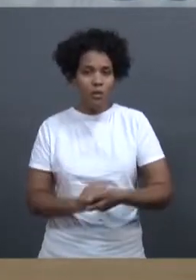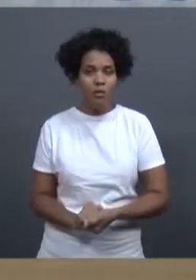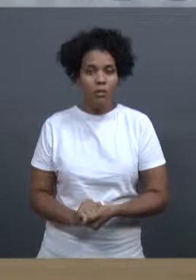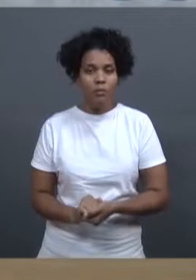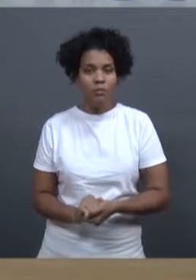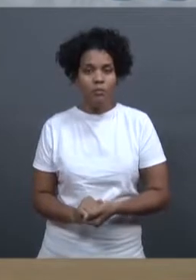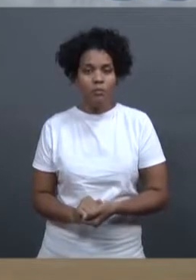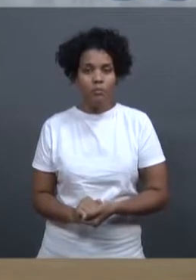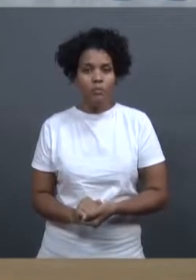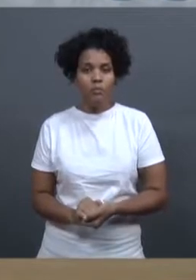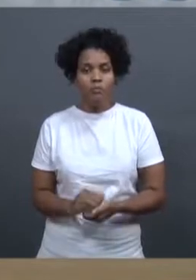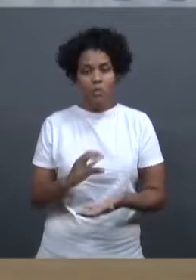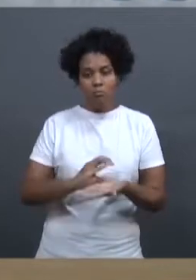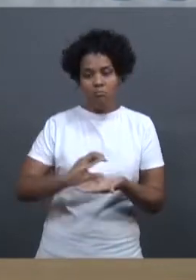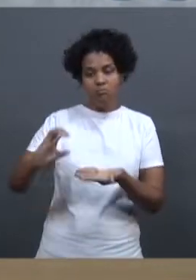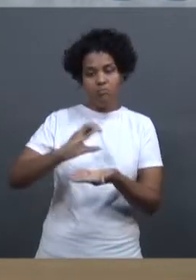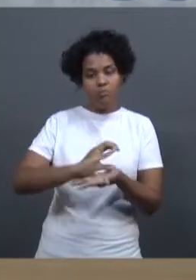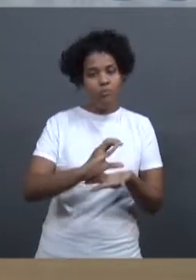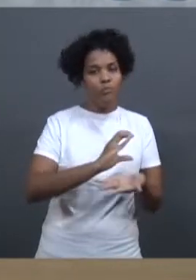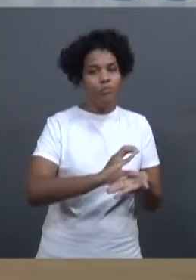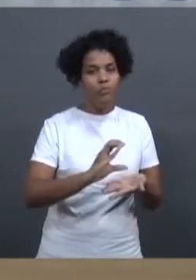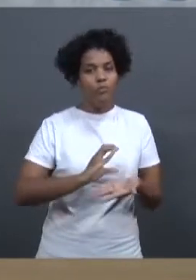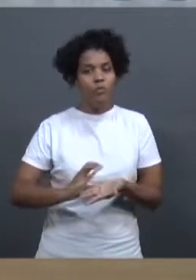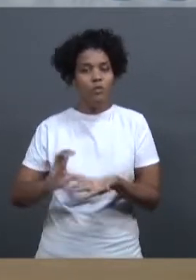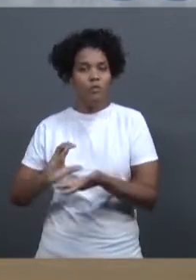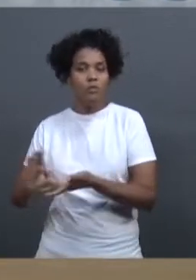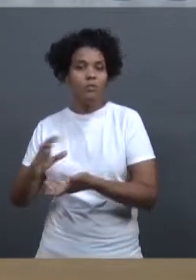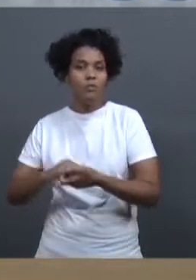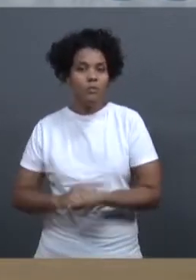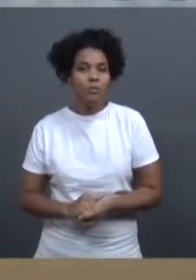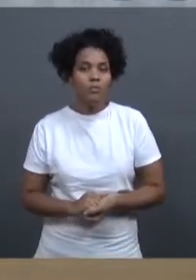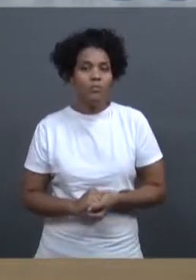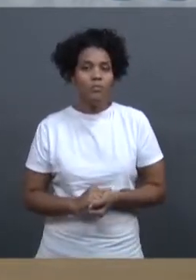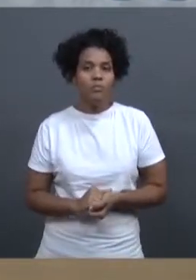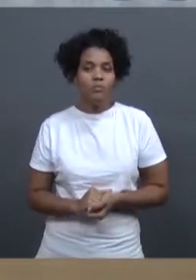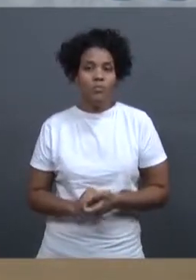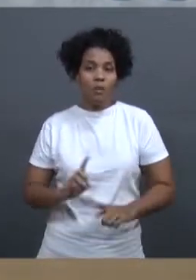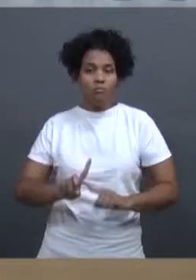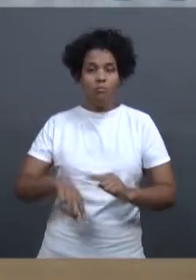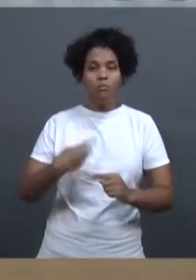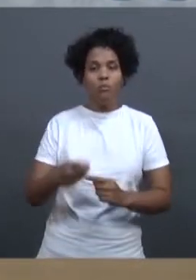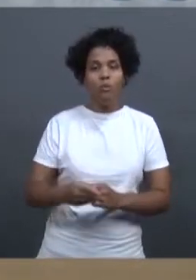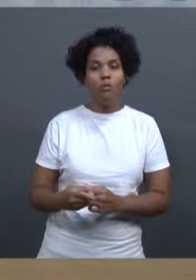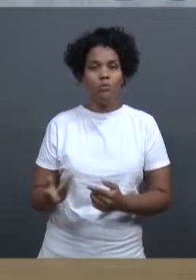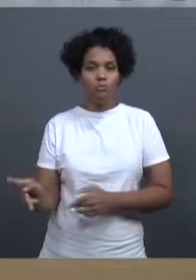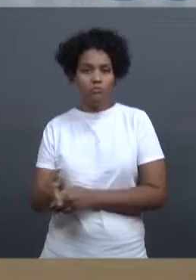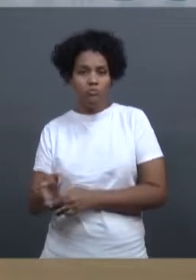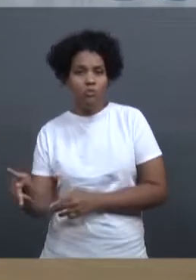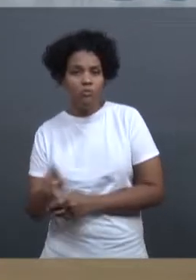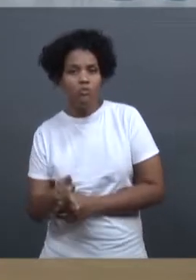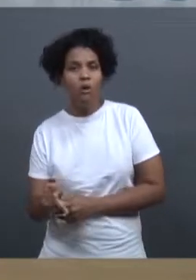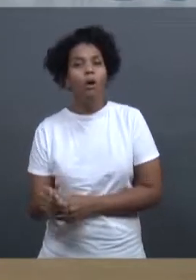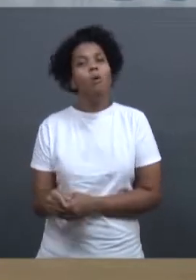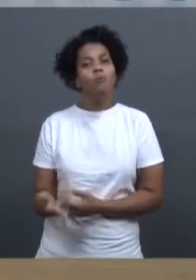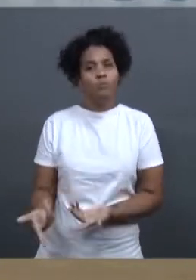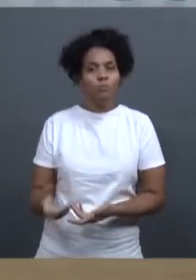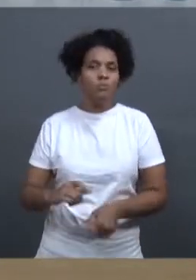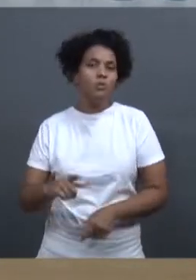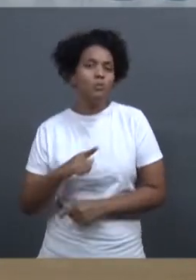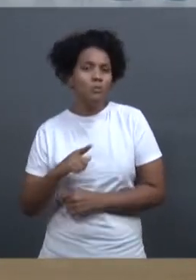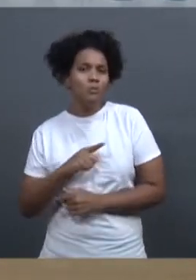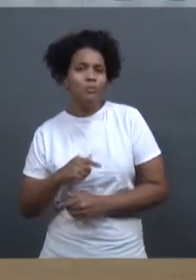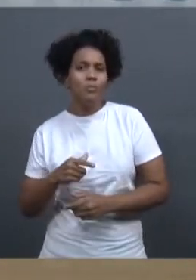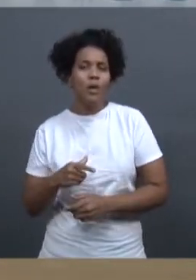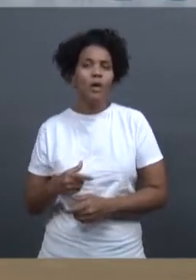repassar a todos os interessados, técnicos administrativos, docentes, especialmente aqueles que têm um envolvimento direto no